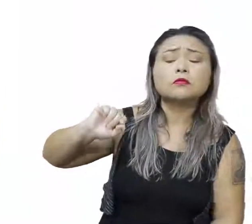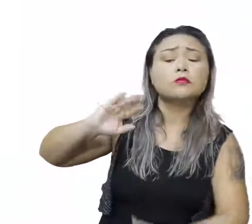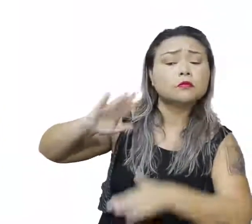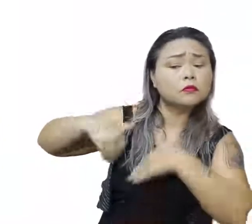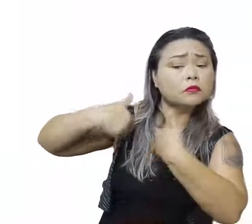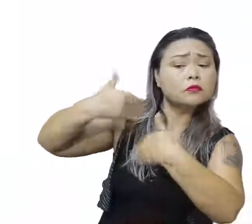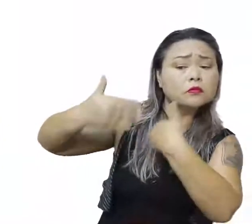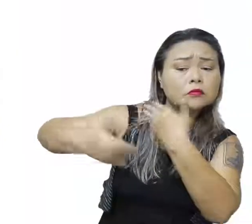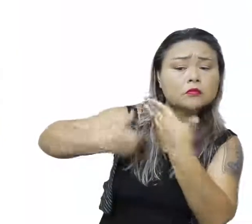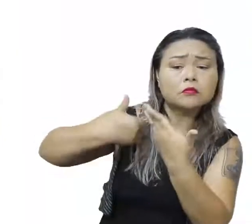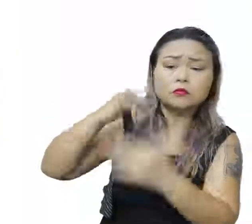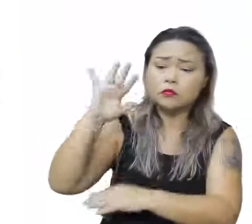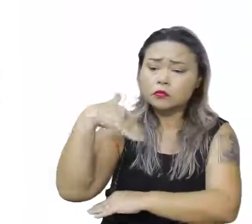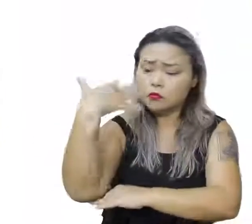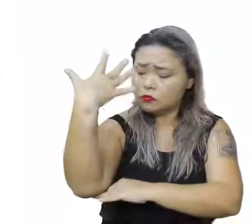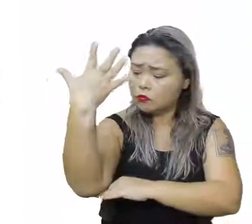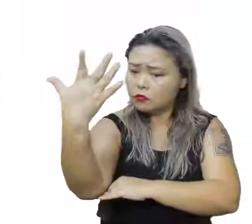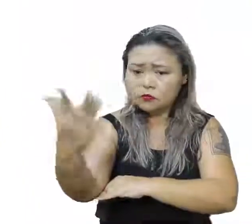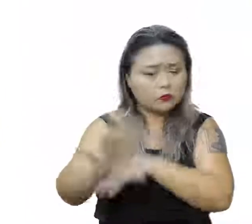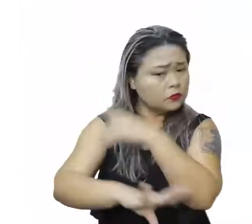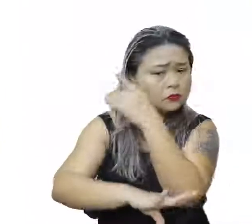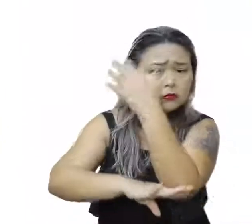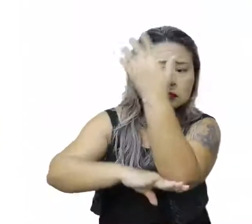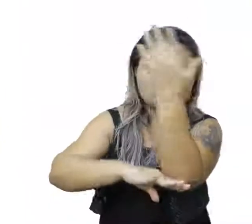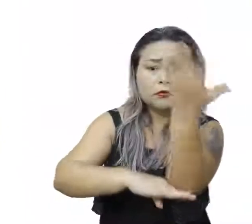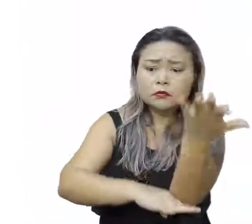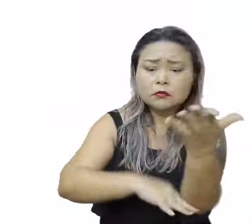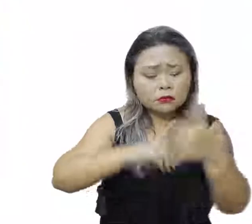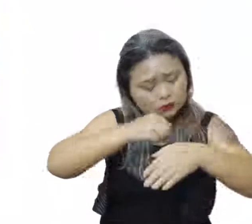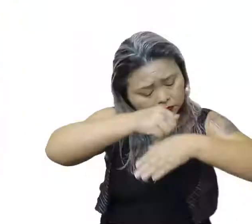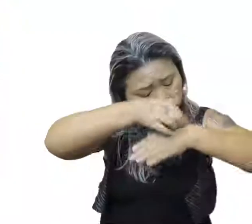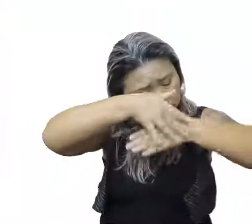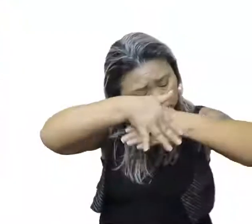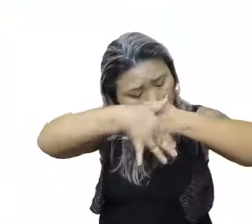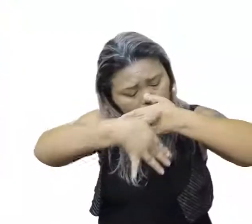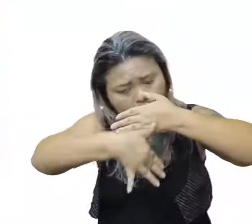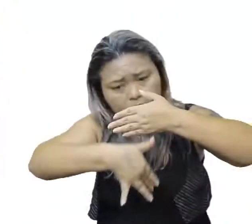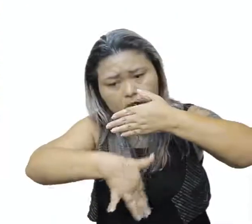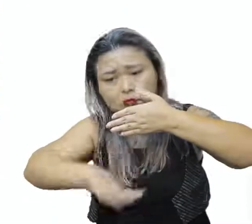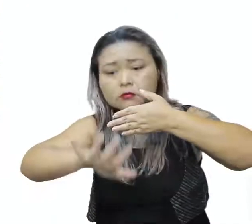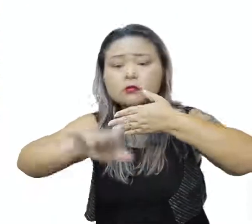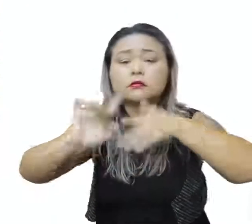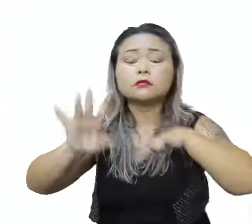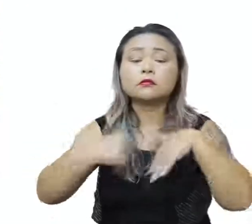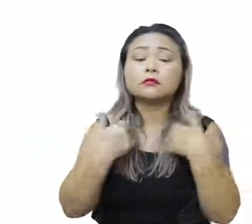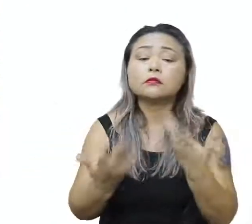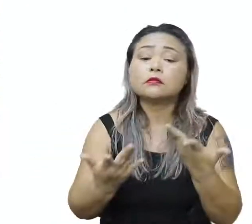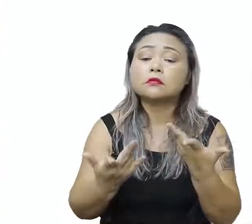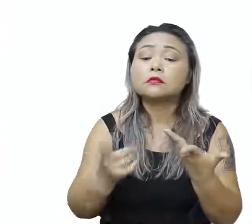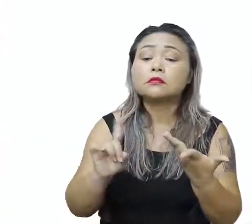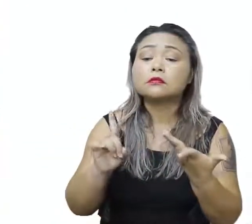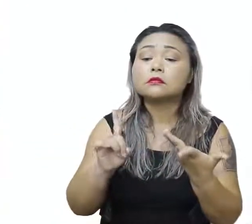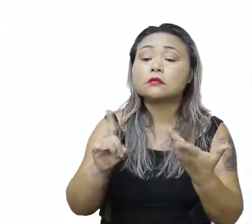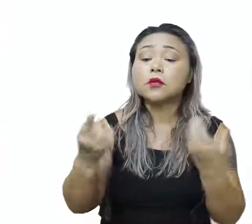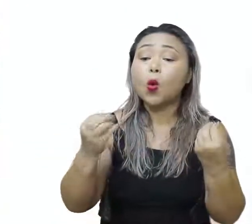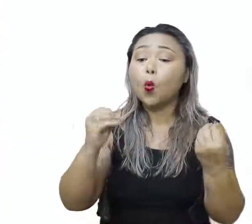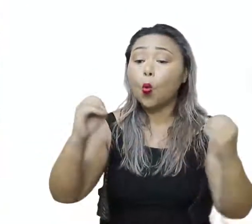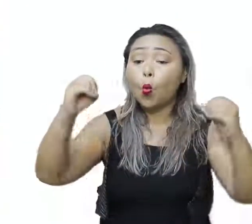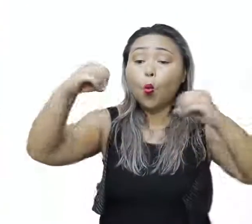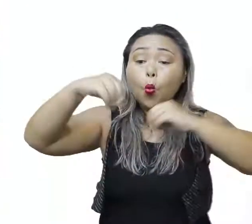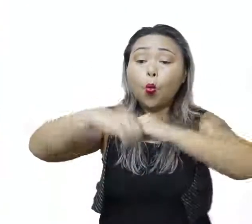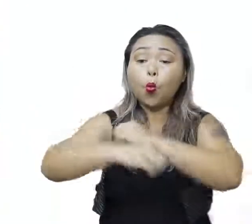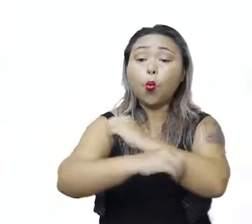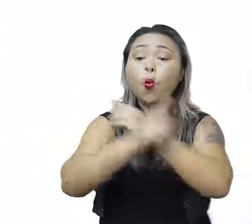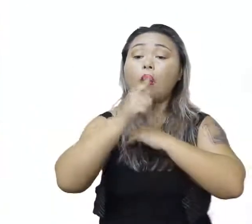processos de desmatamento que causam grandes erosões. Tudo bem? Os oceanos também são